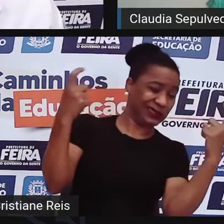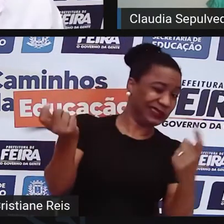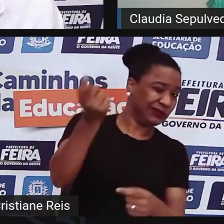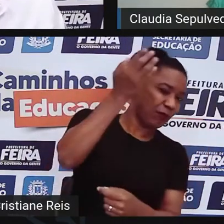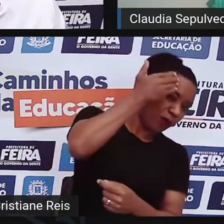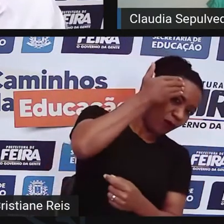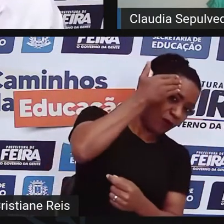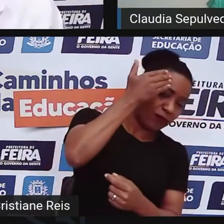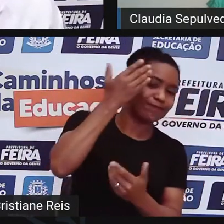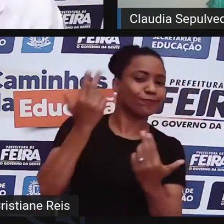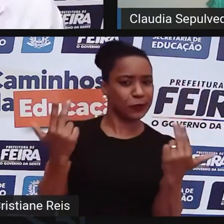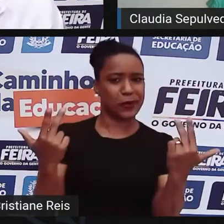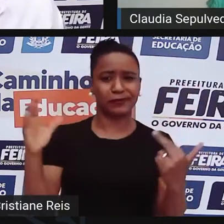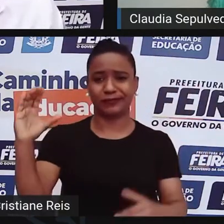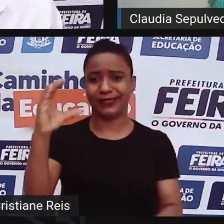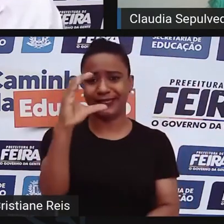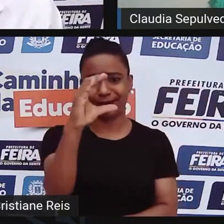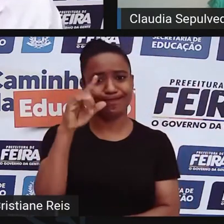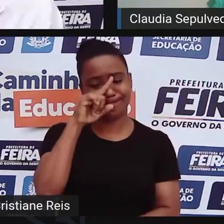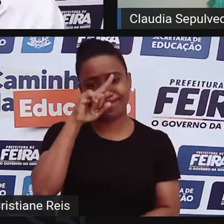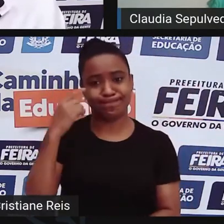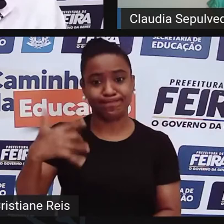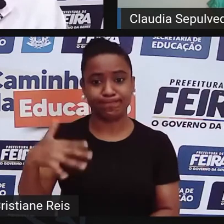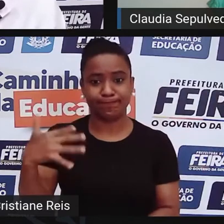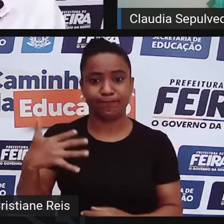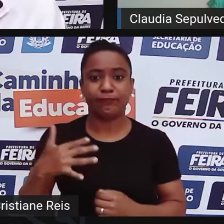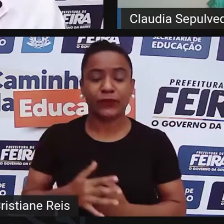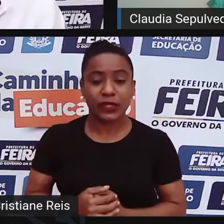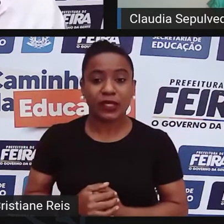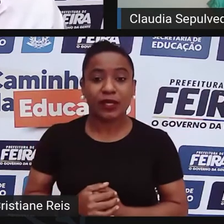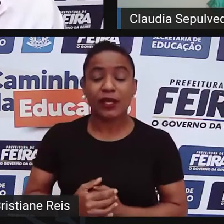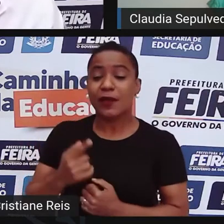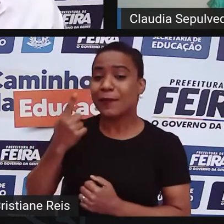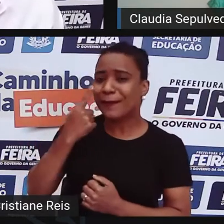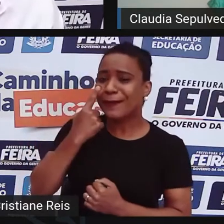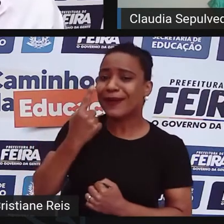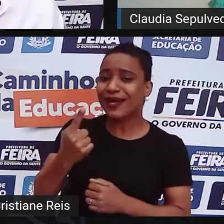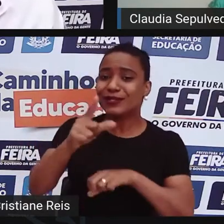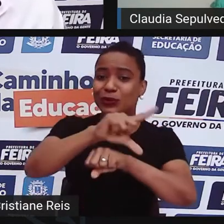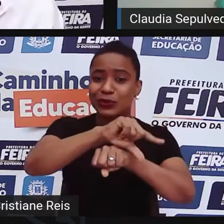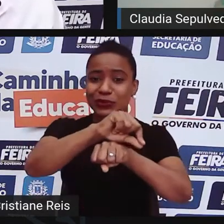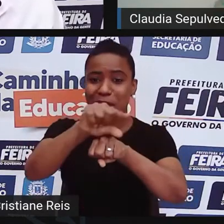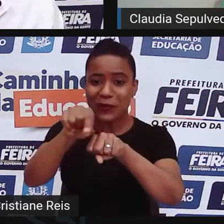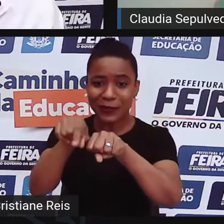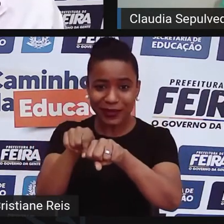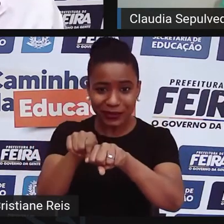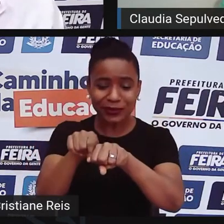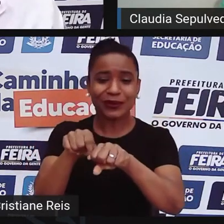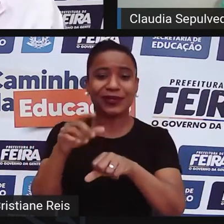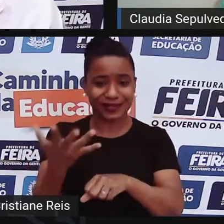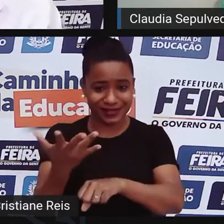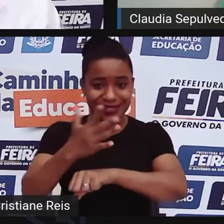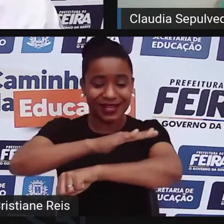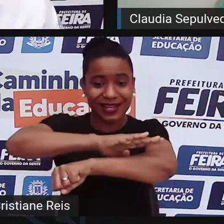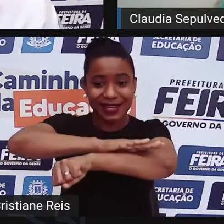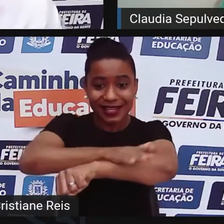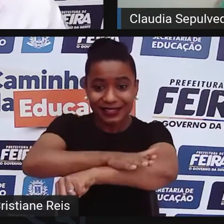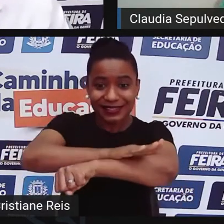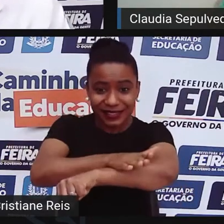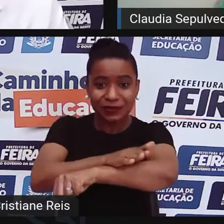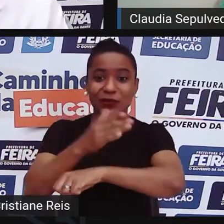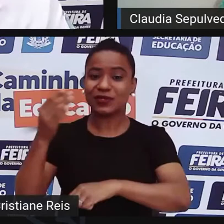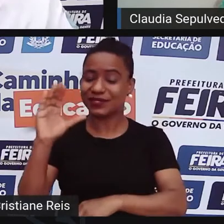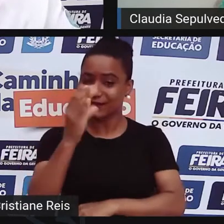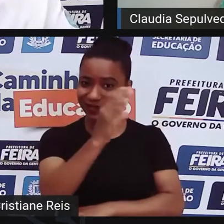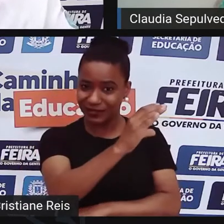então, desse argumento de racismo científico? A gente pode afirmar que é uma forma de tornar válida,